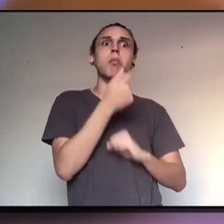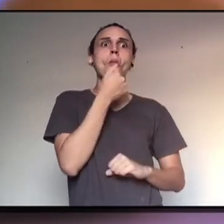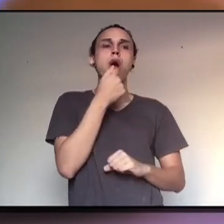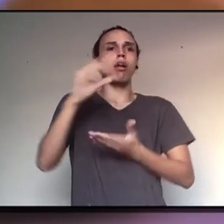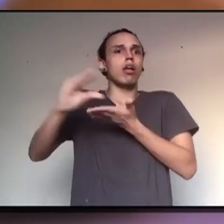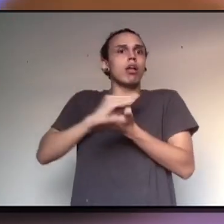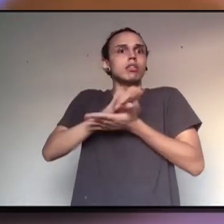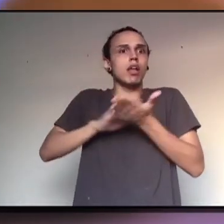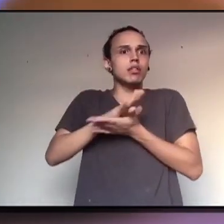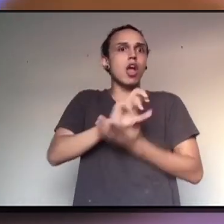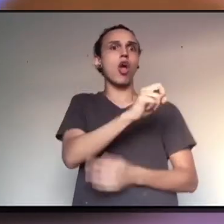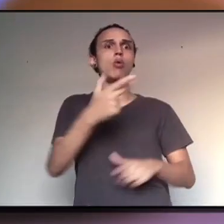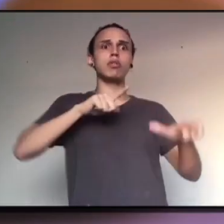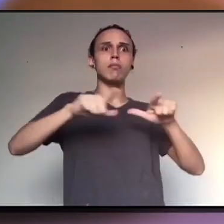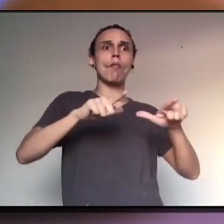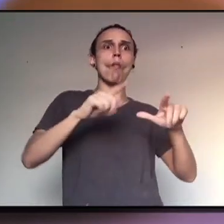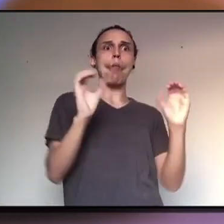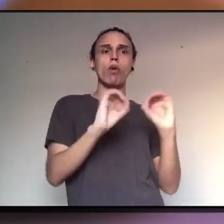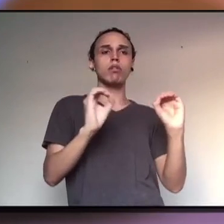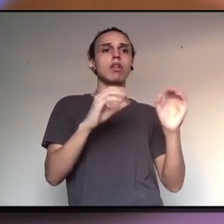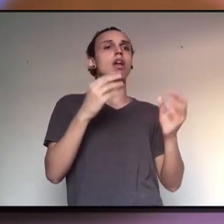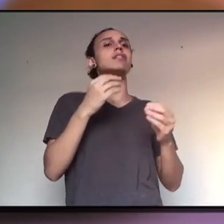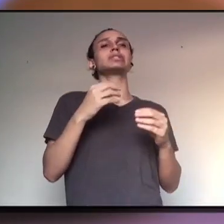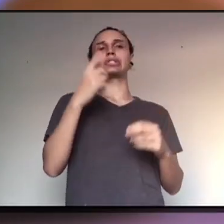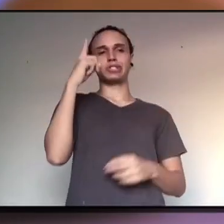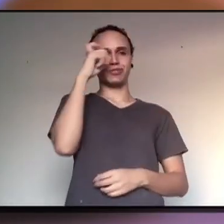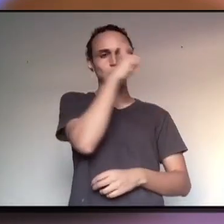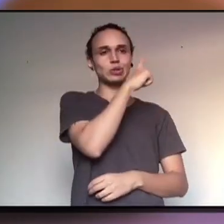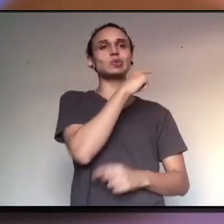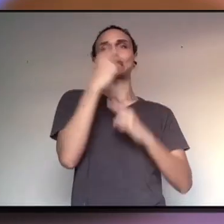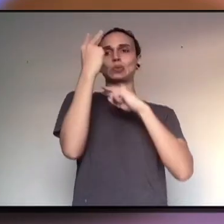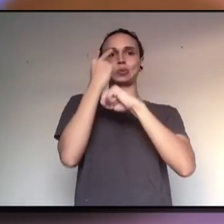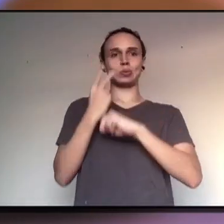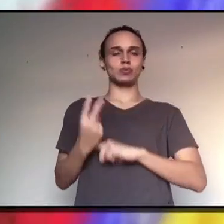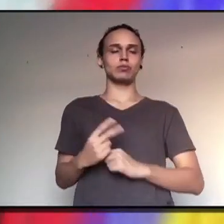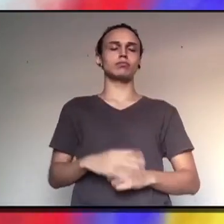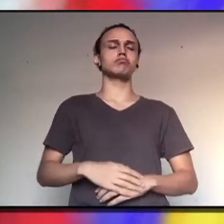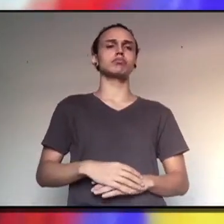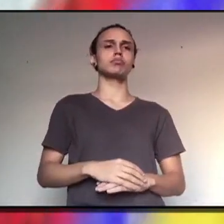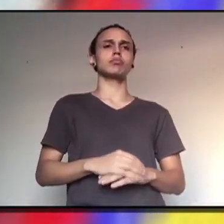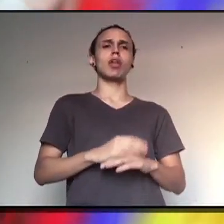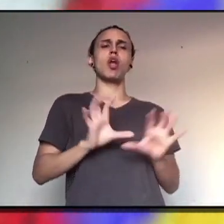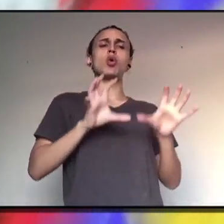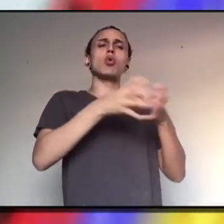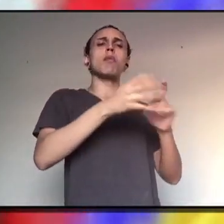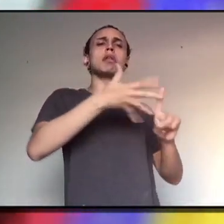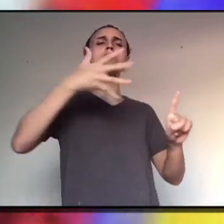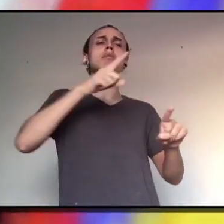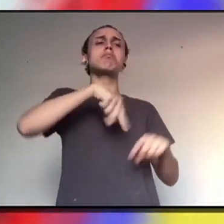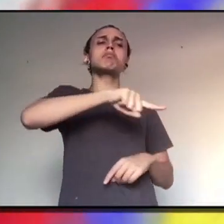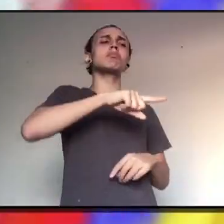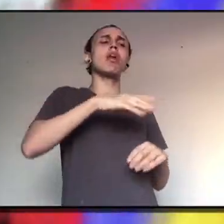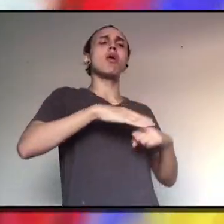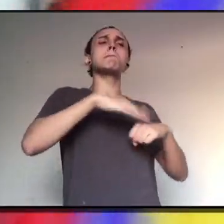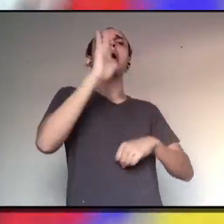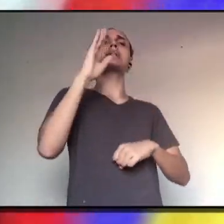coronavírus, quando ela não tem renda, não tem trabalho, o cuidado fica mais difícil, né? Na população LGBT+,